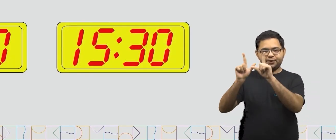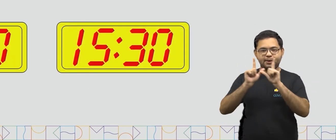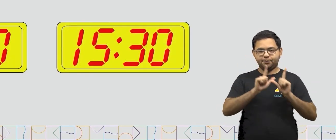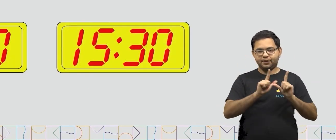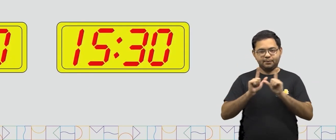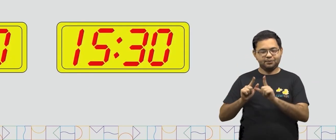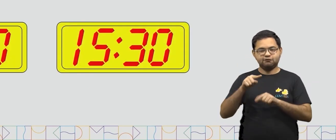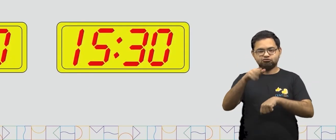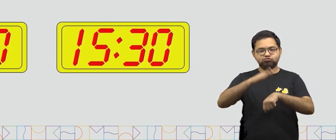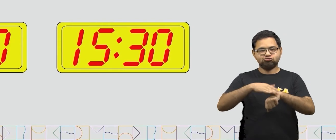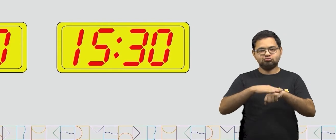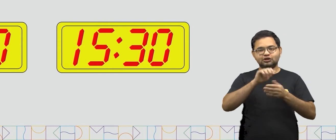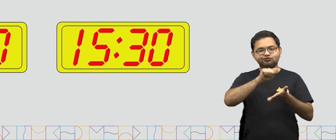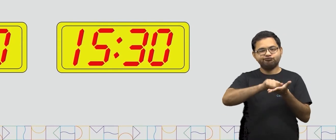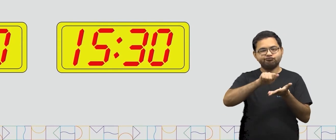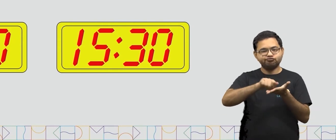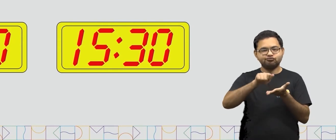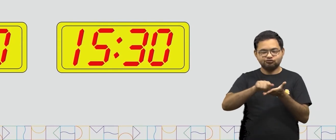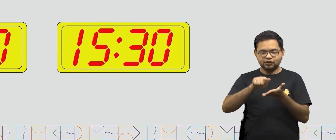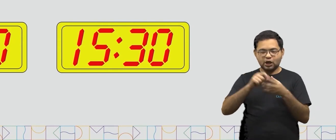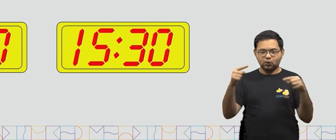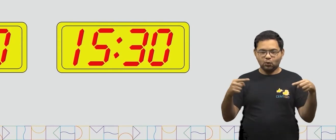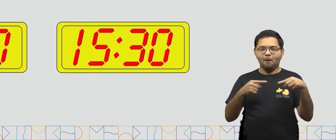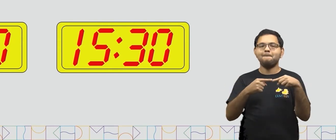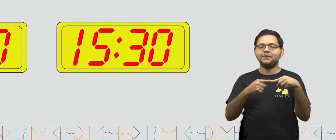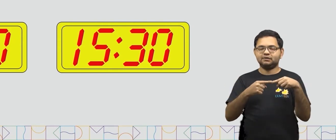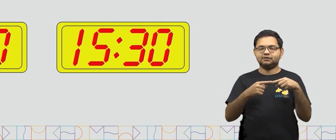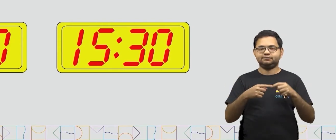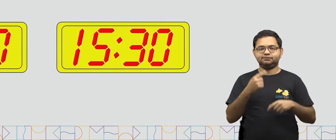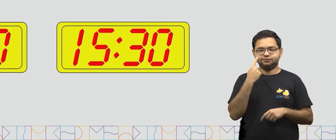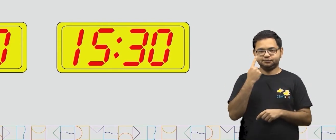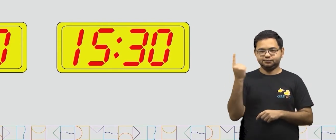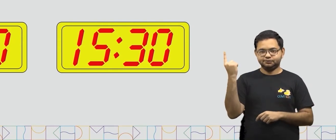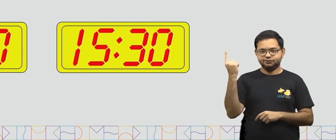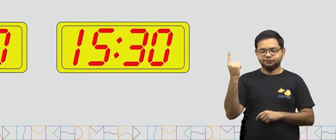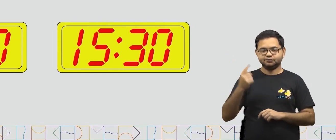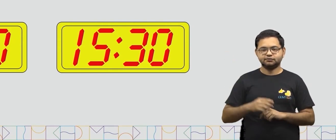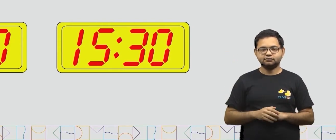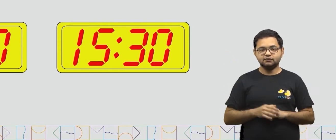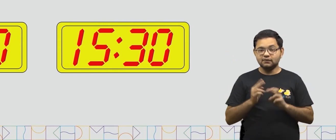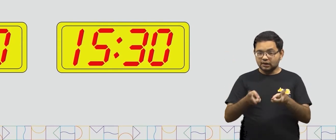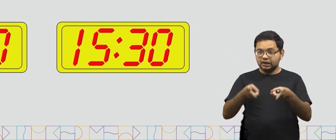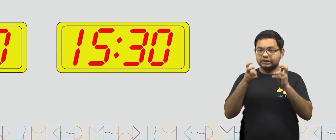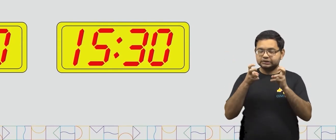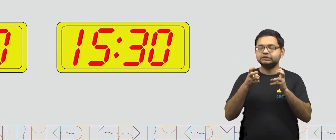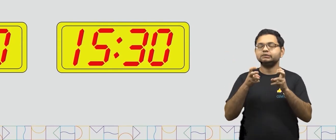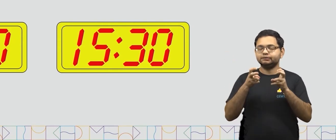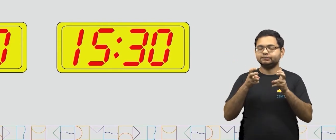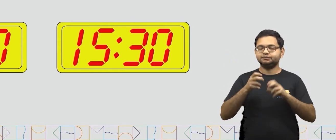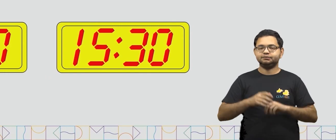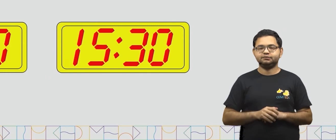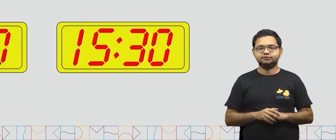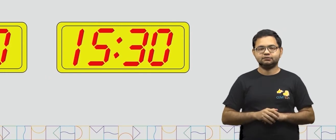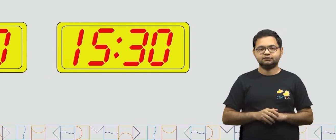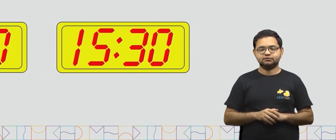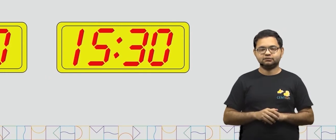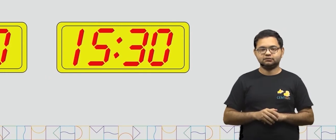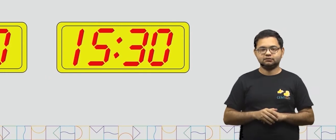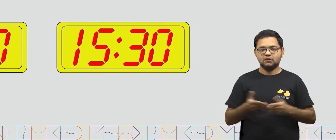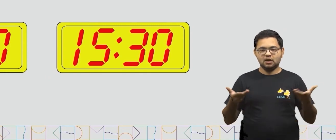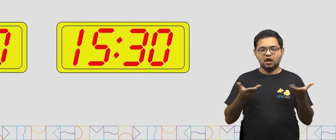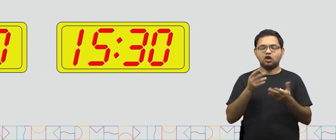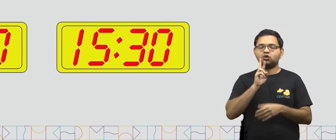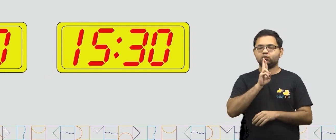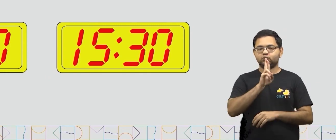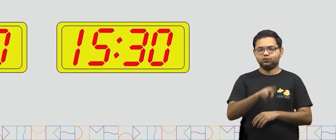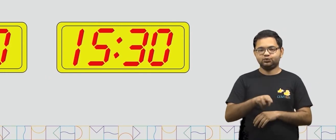temos abaixo nos relógios digitais. Observe bem. Vamos responder a atividade